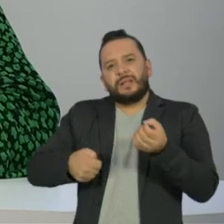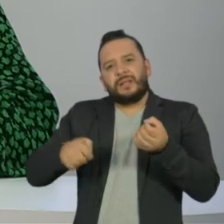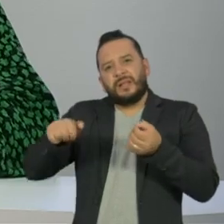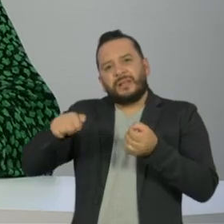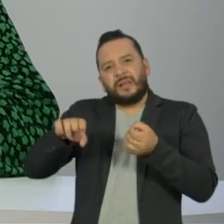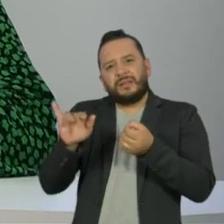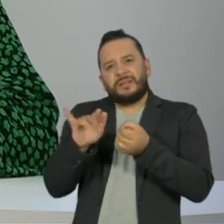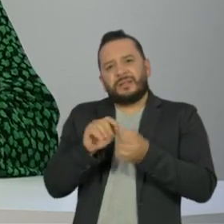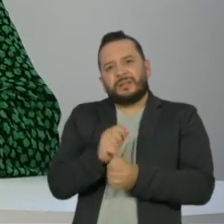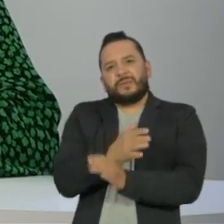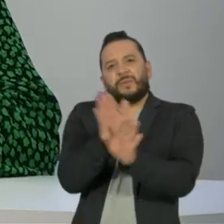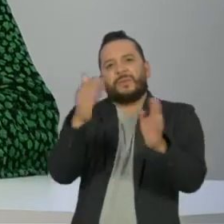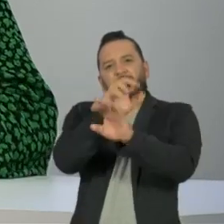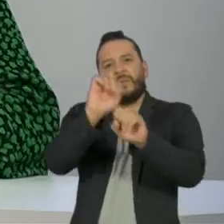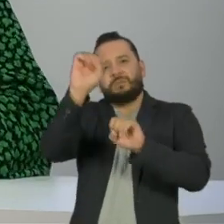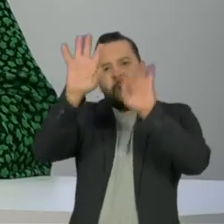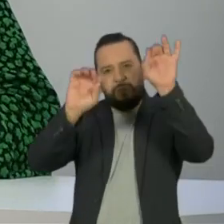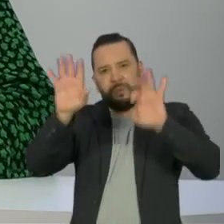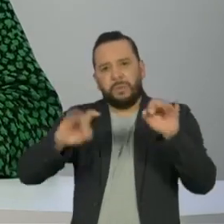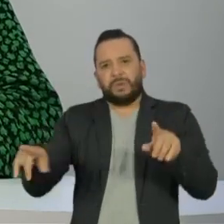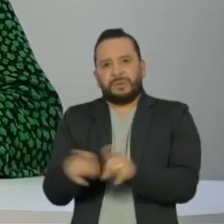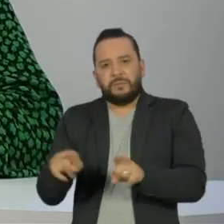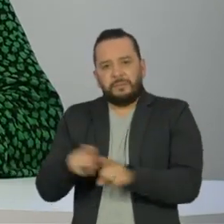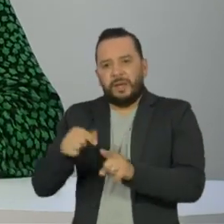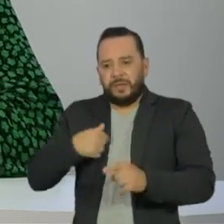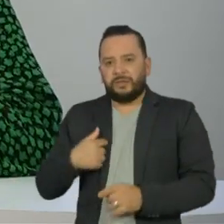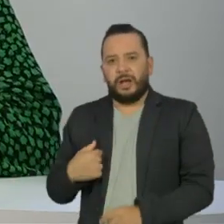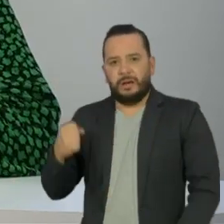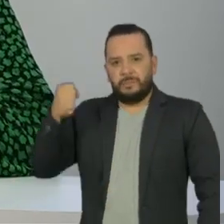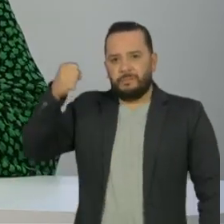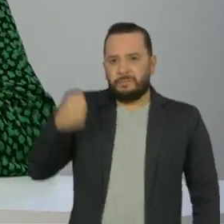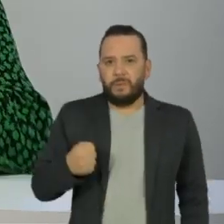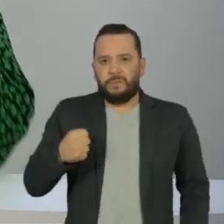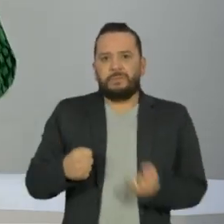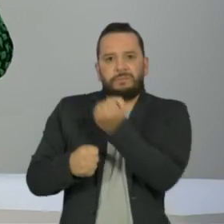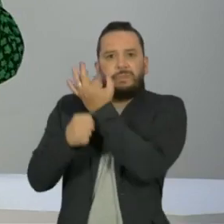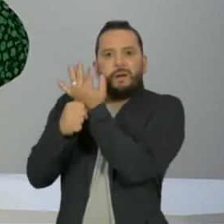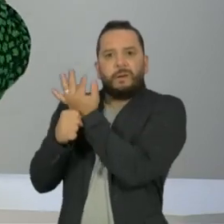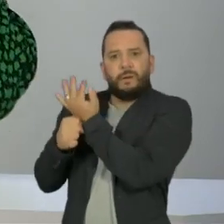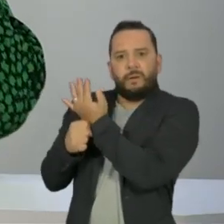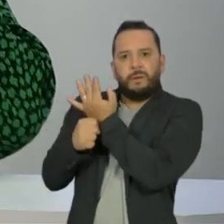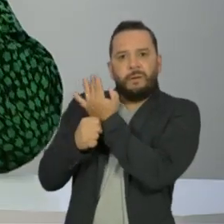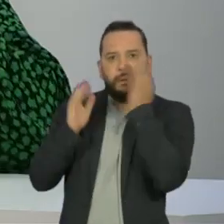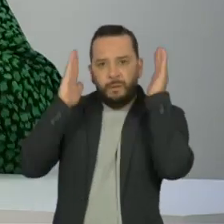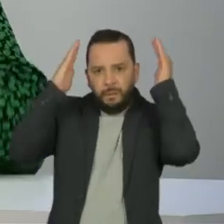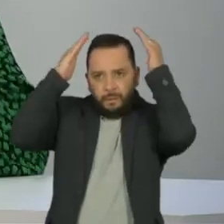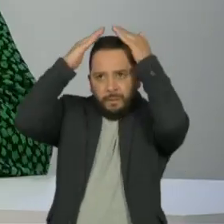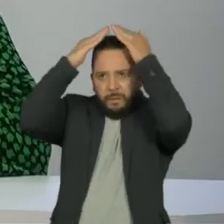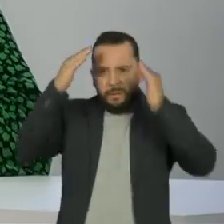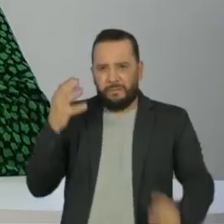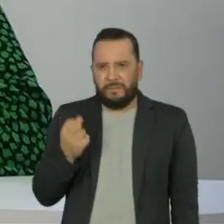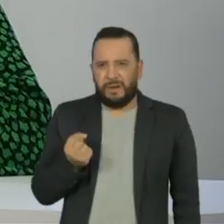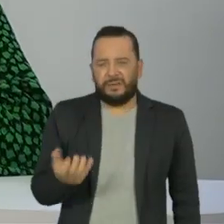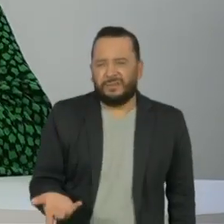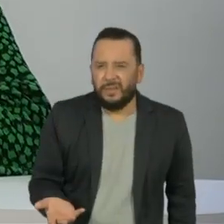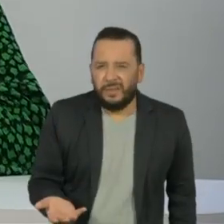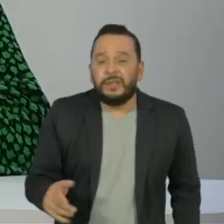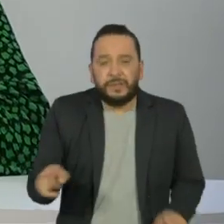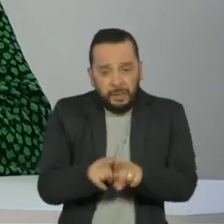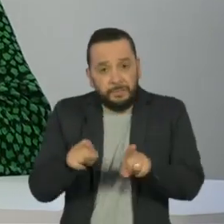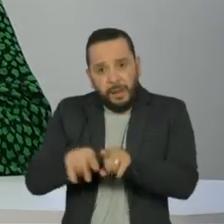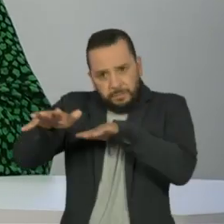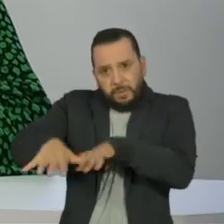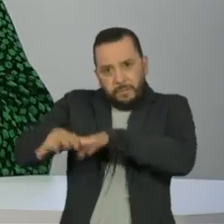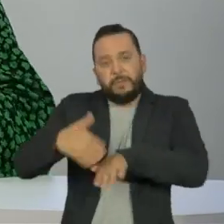supremacistas, por exemplo, manifestações que pedem fechamento de congresso e judiciário e o próprio presidente da República